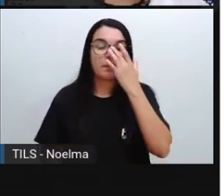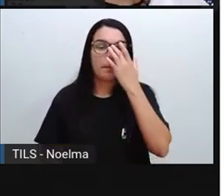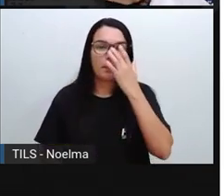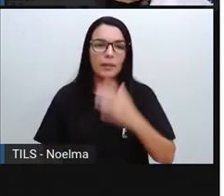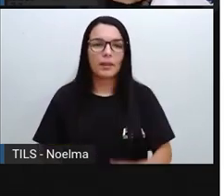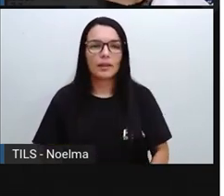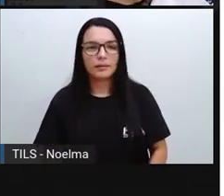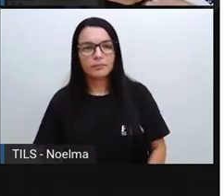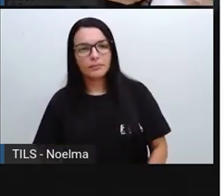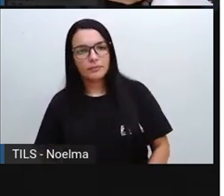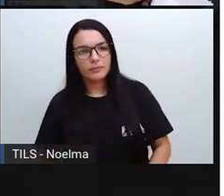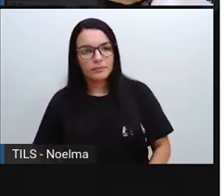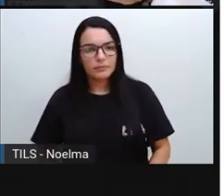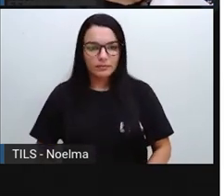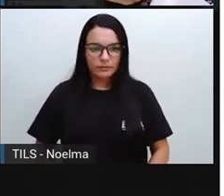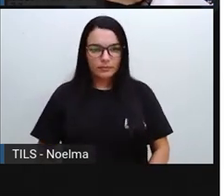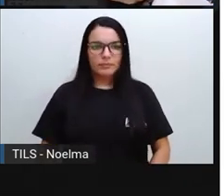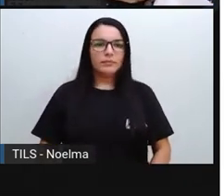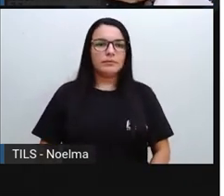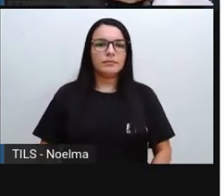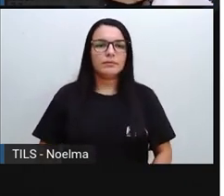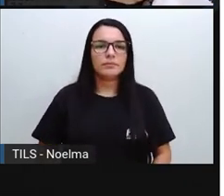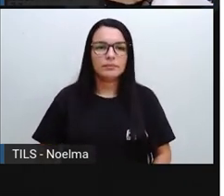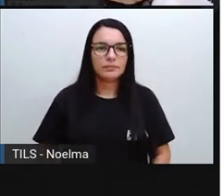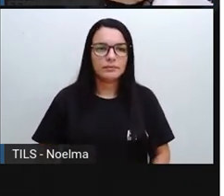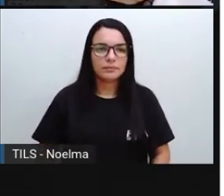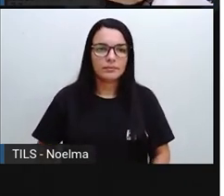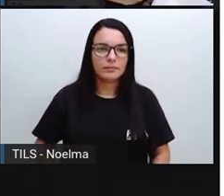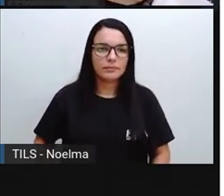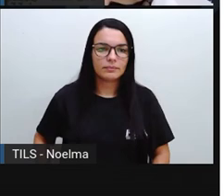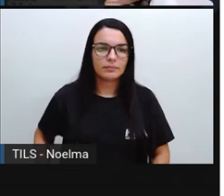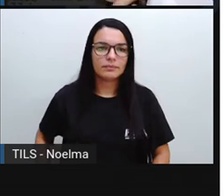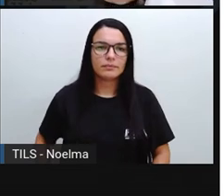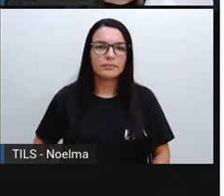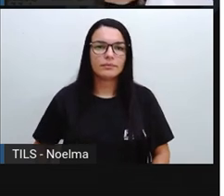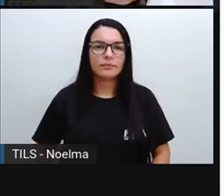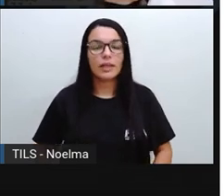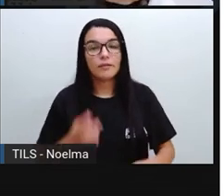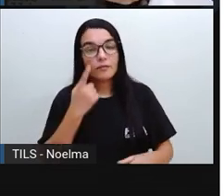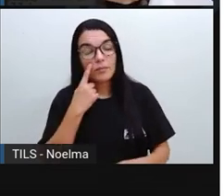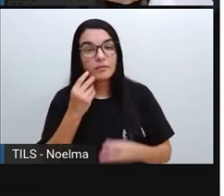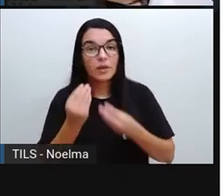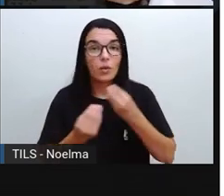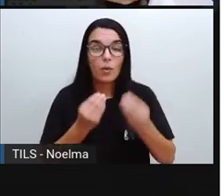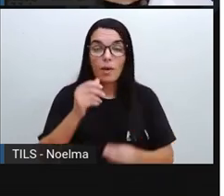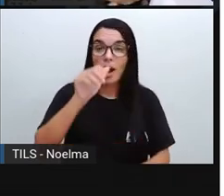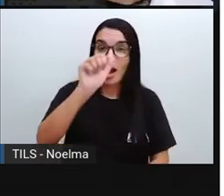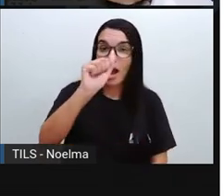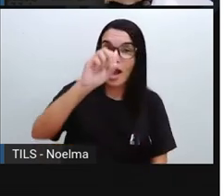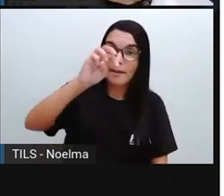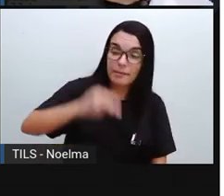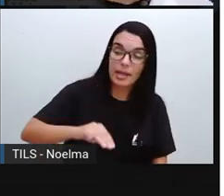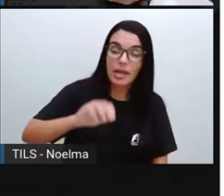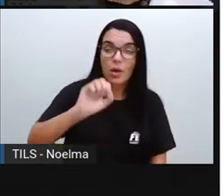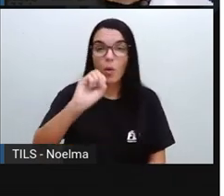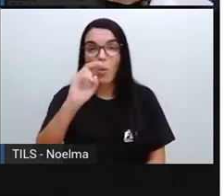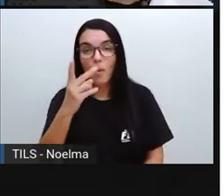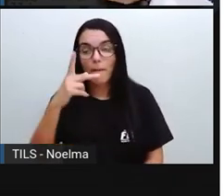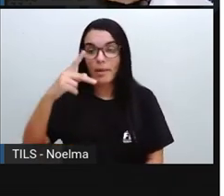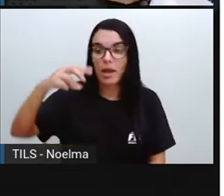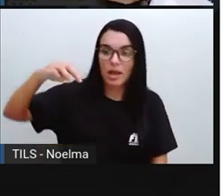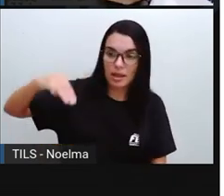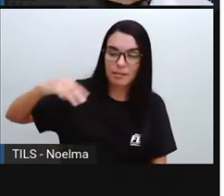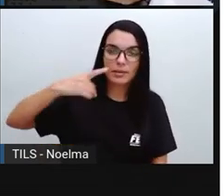relógios na maneira digital e com a sigla AME ou AM, PME ou PM,